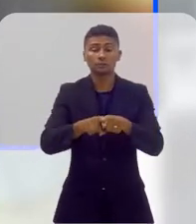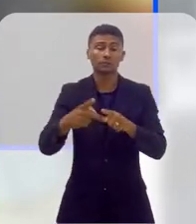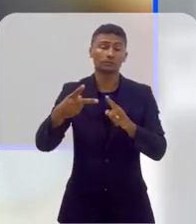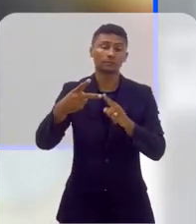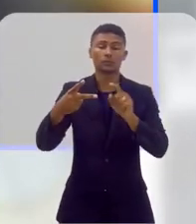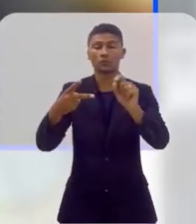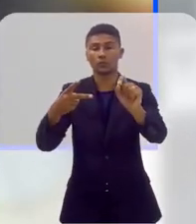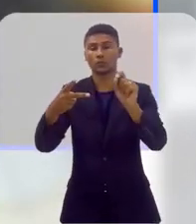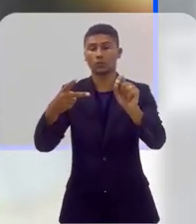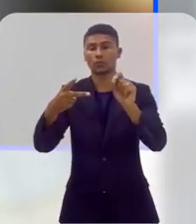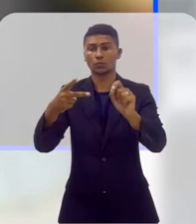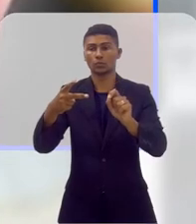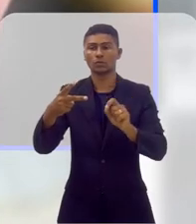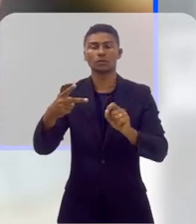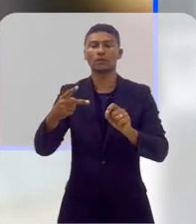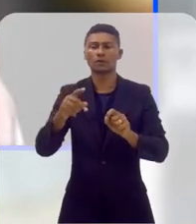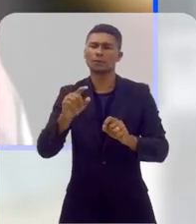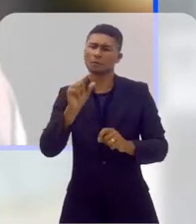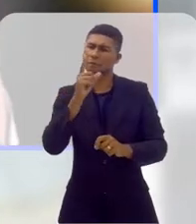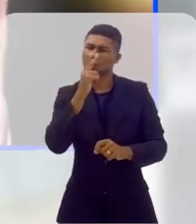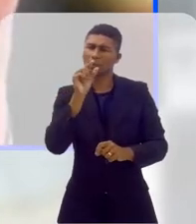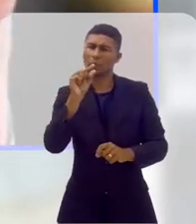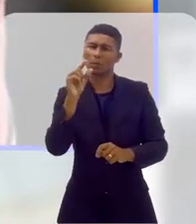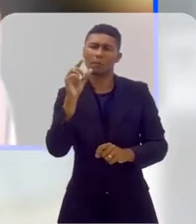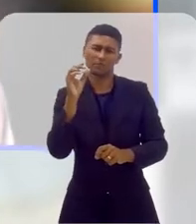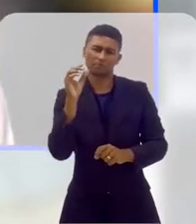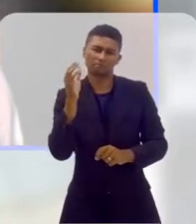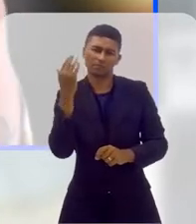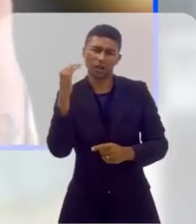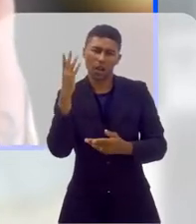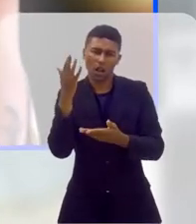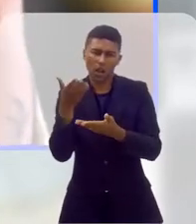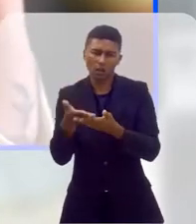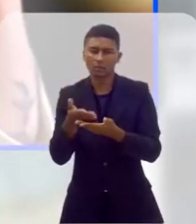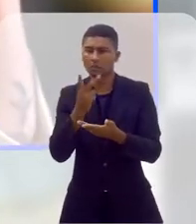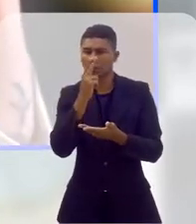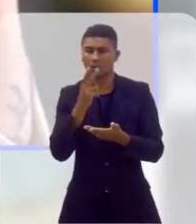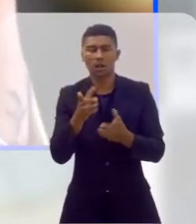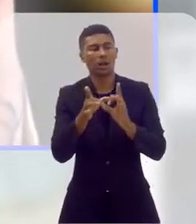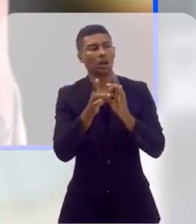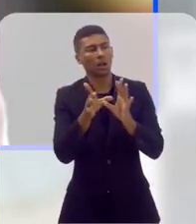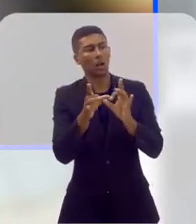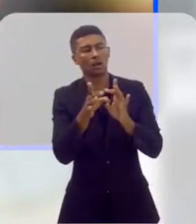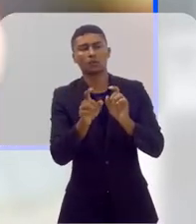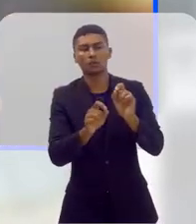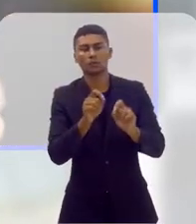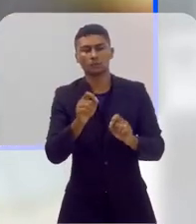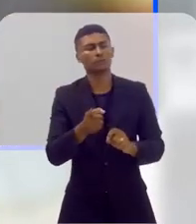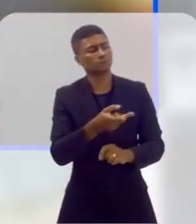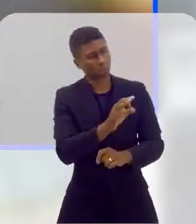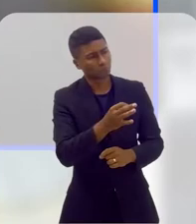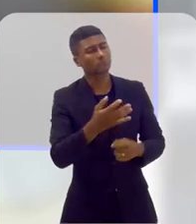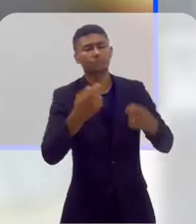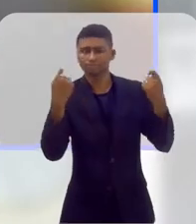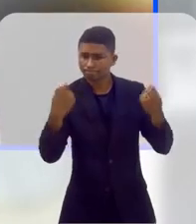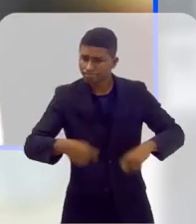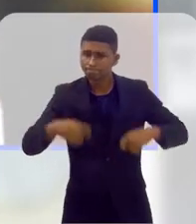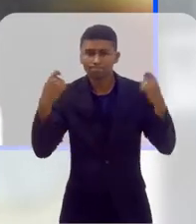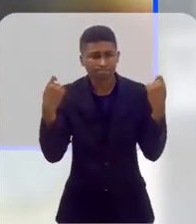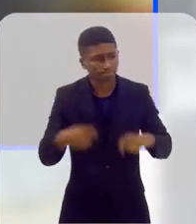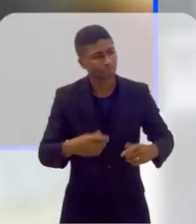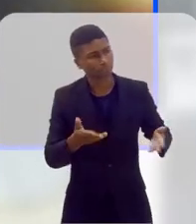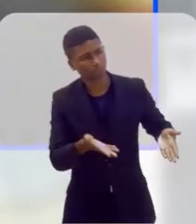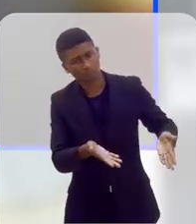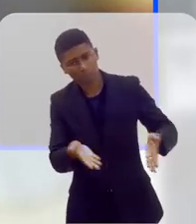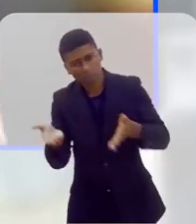Uma certa cultura permissiva, né? De um aumento de uma ideia de que, olha, nós temos que partir sim para as vias de fato, nós